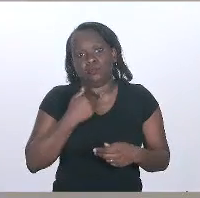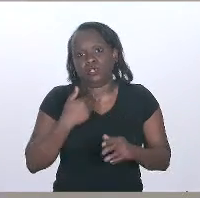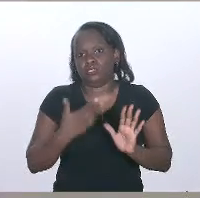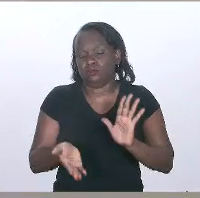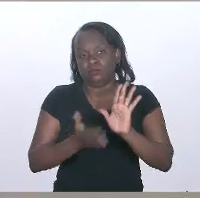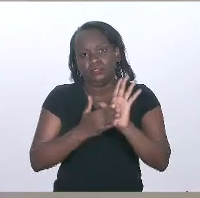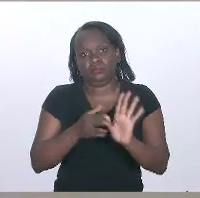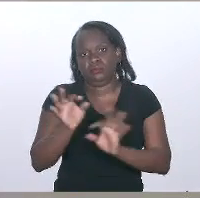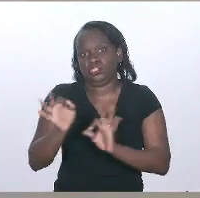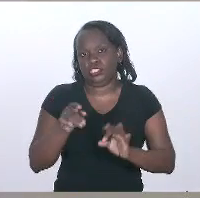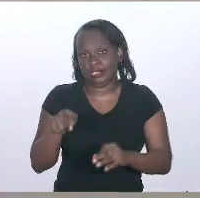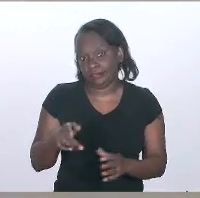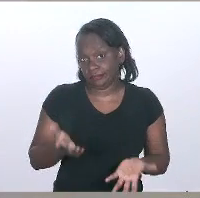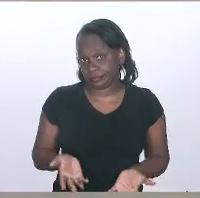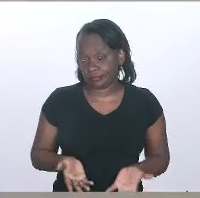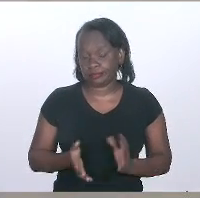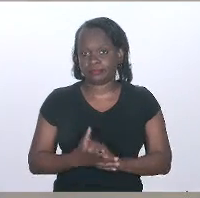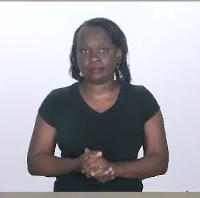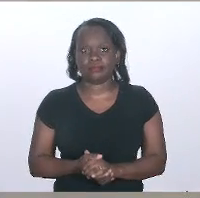pautar um projeto como esse.